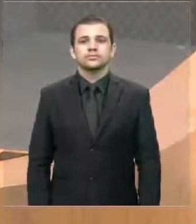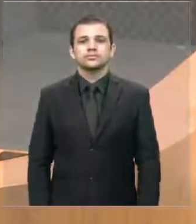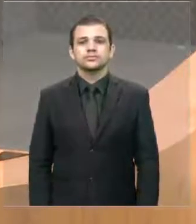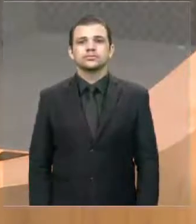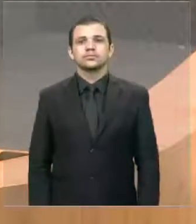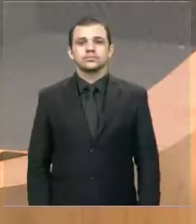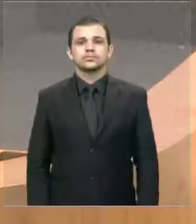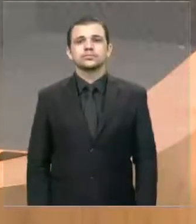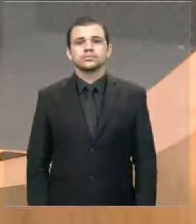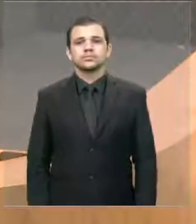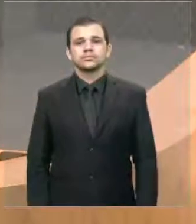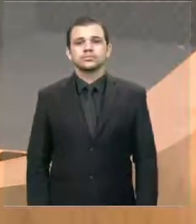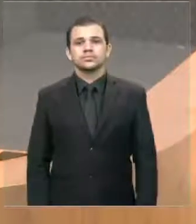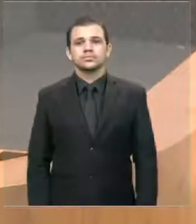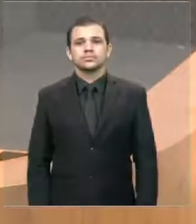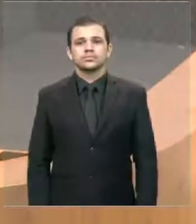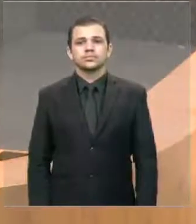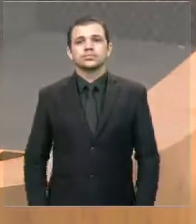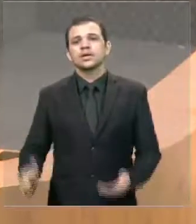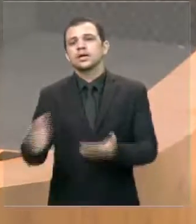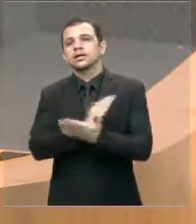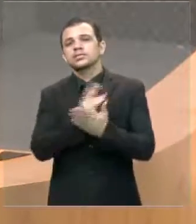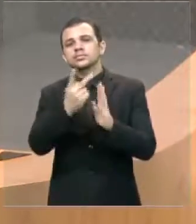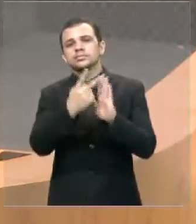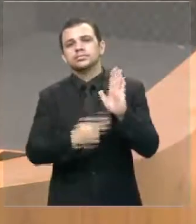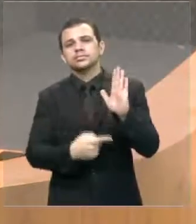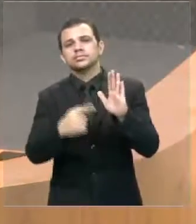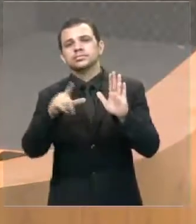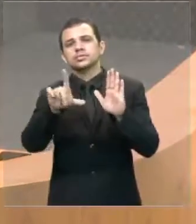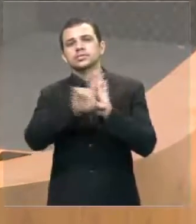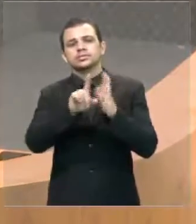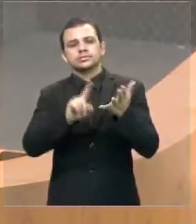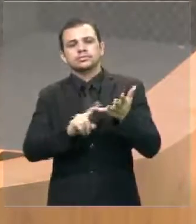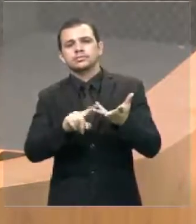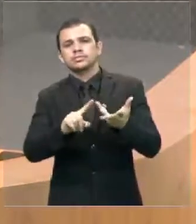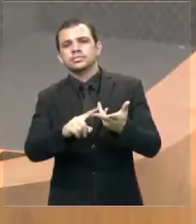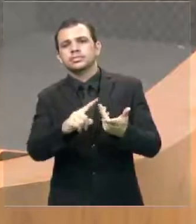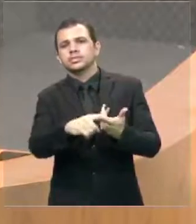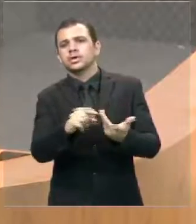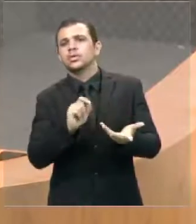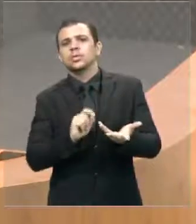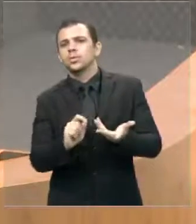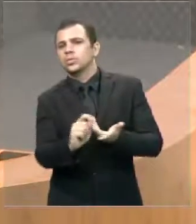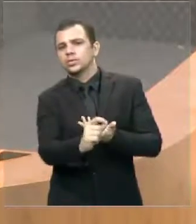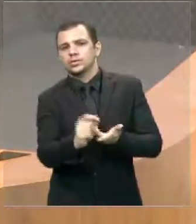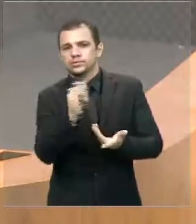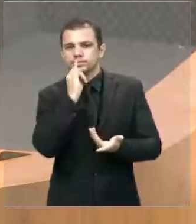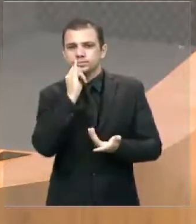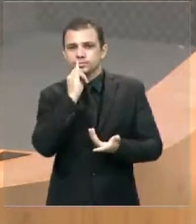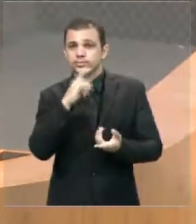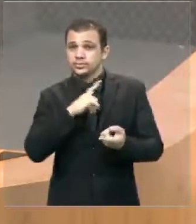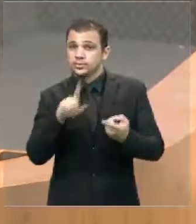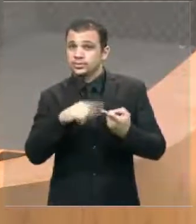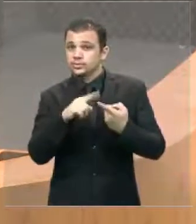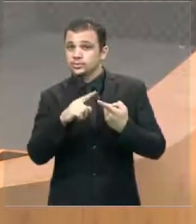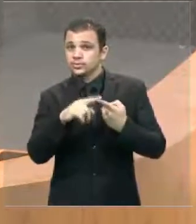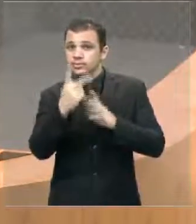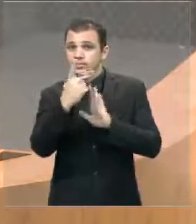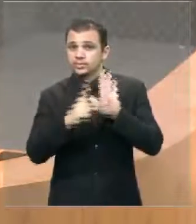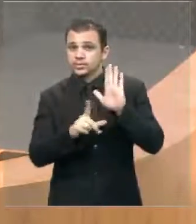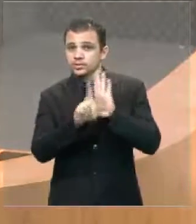Dentre esses projetos de lei, temos aqui um projeto de suma importância